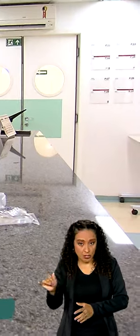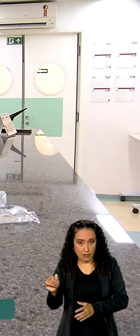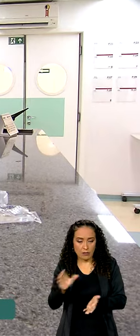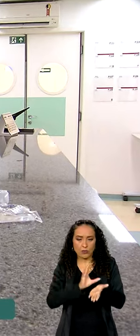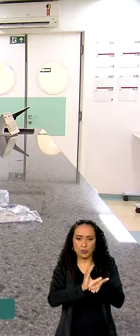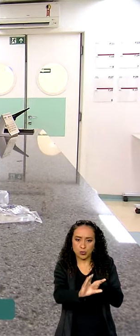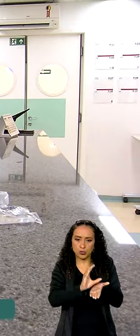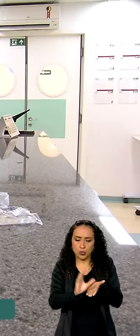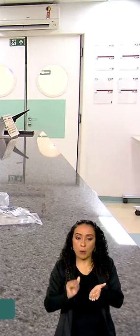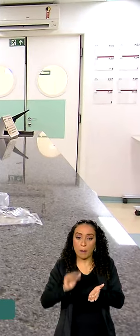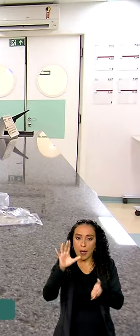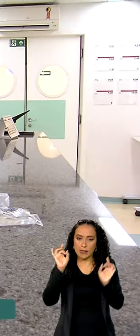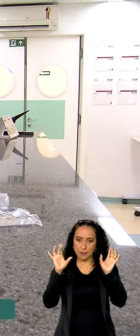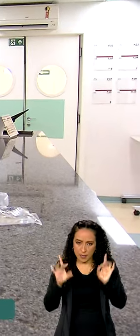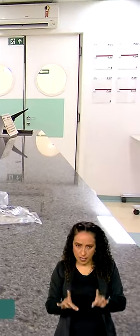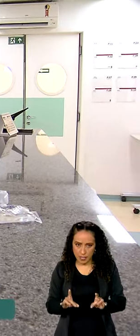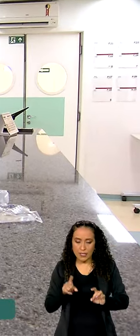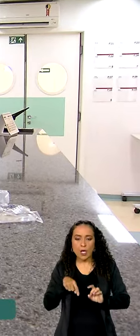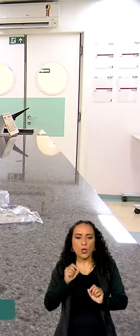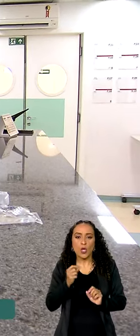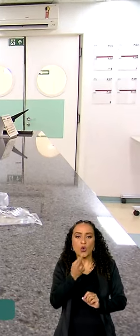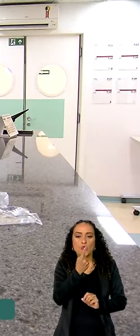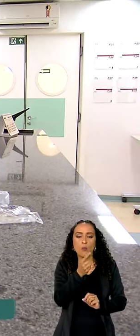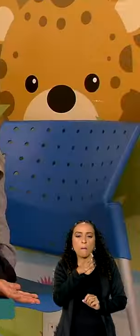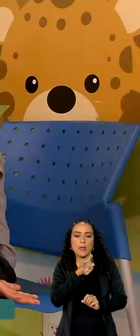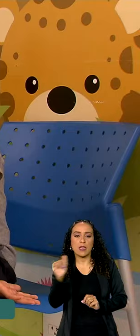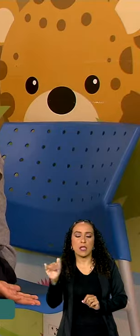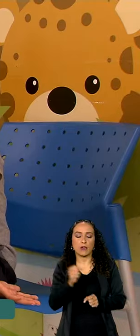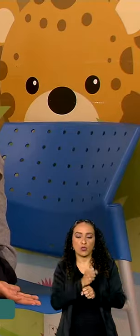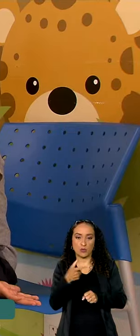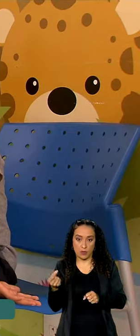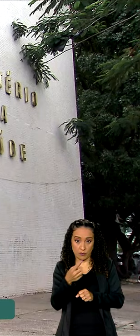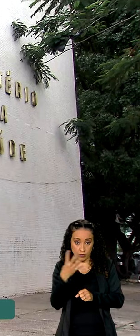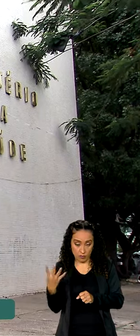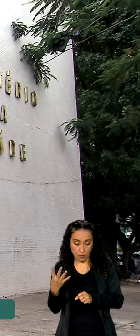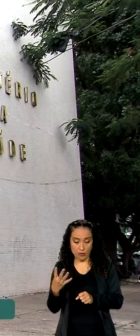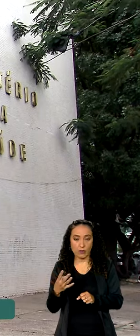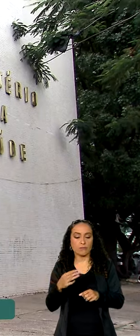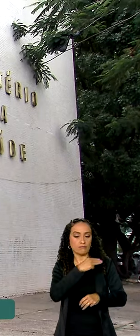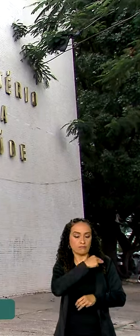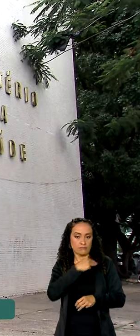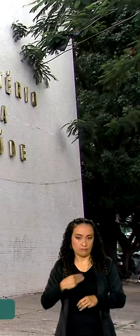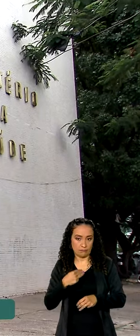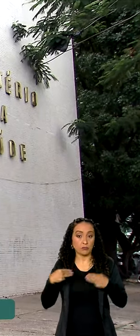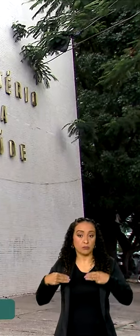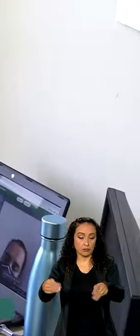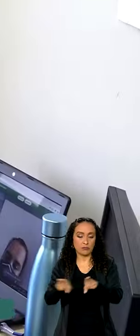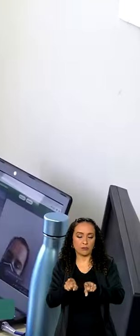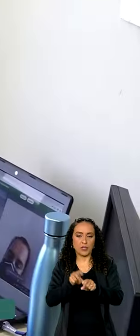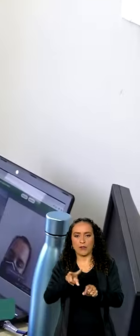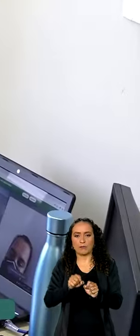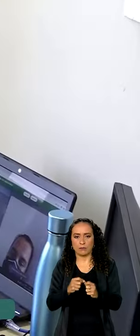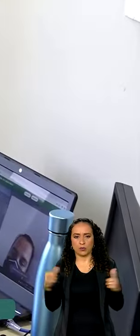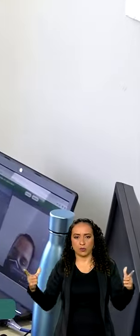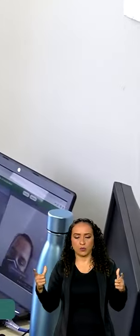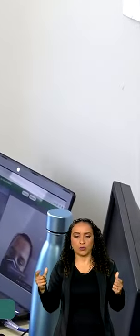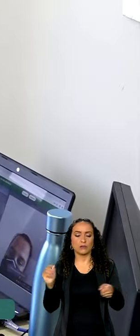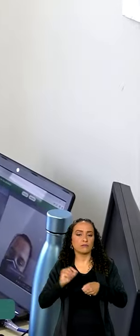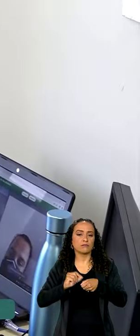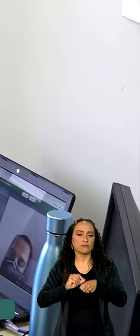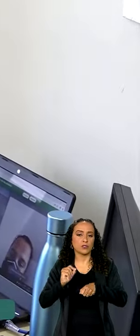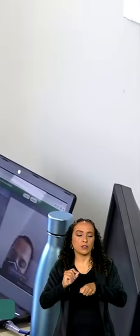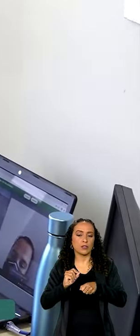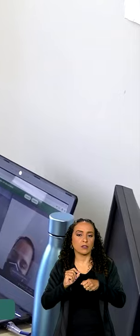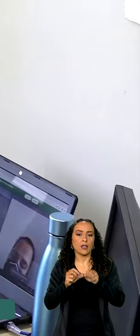investimento no Mais Especialistas será de 1 bilhão em 2024. O Ministério também ampliará a realização de